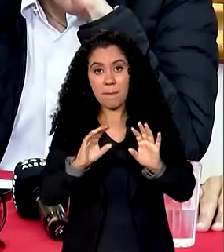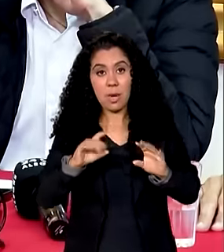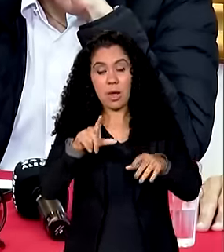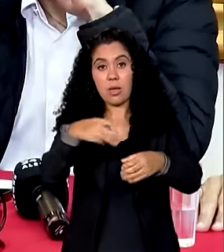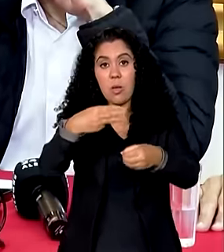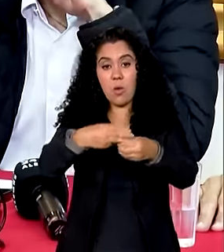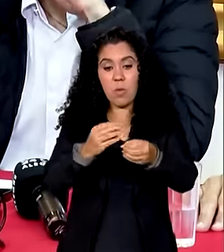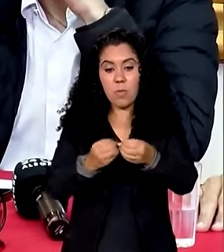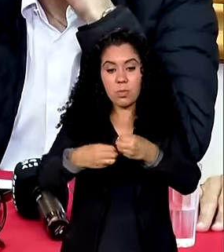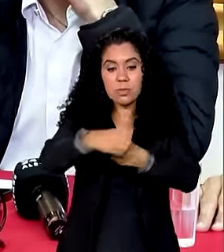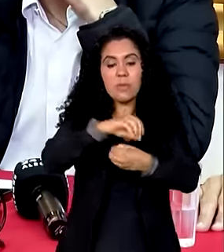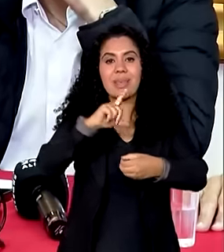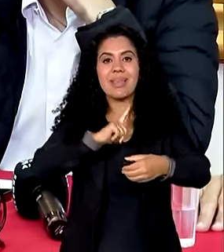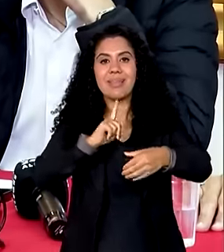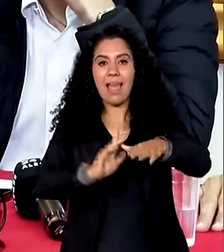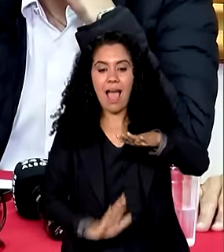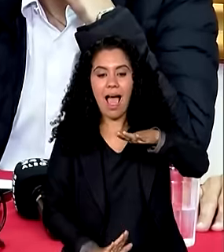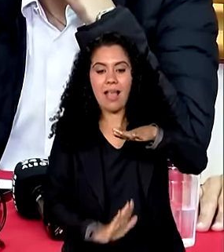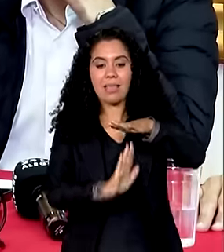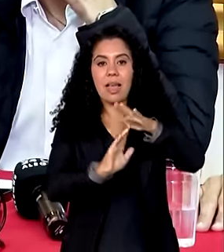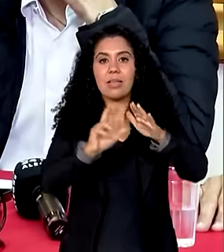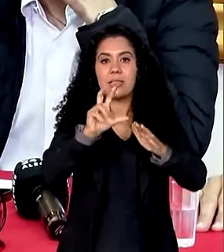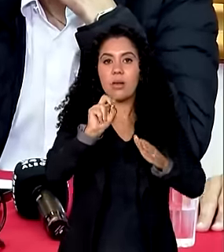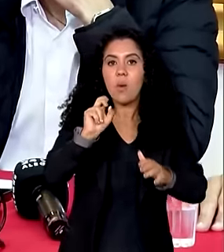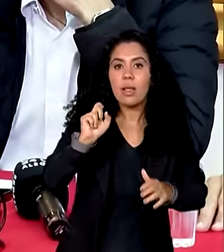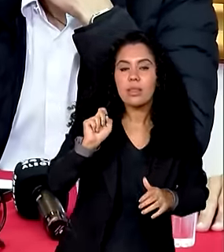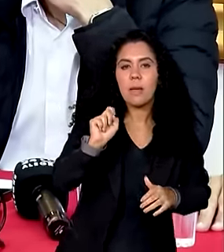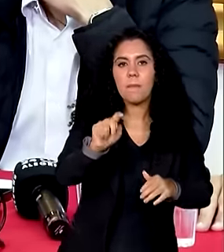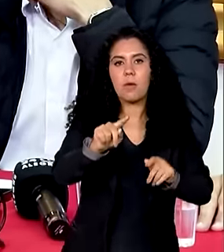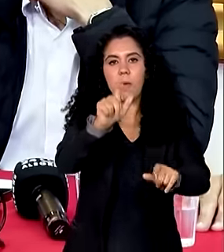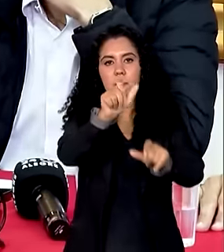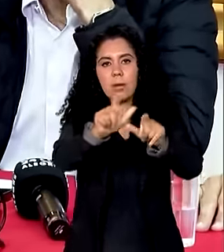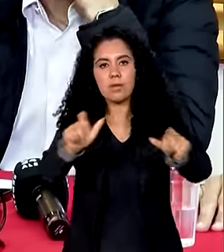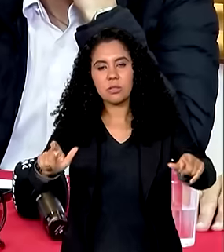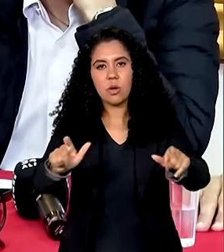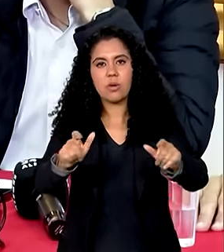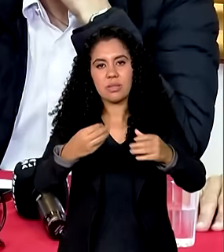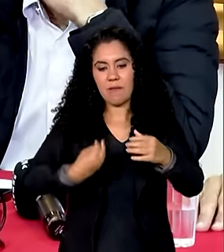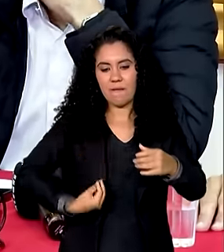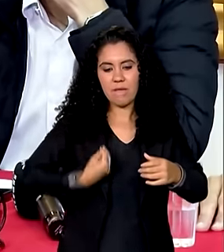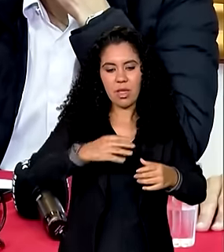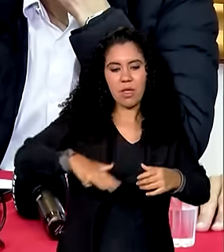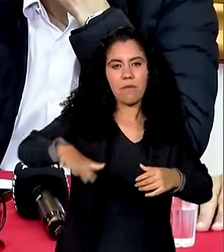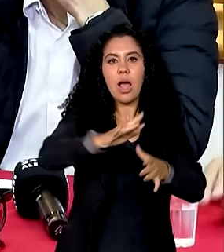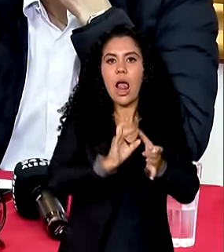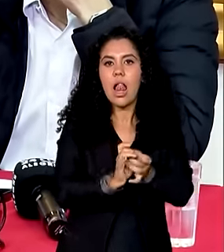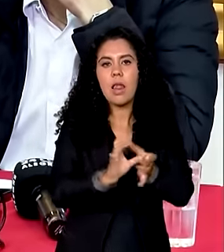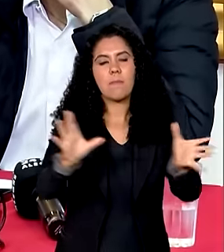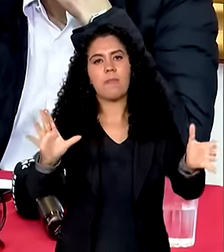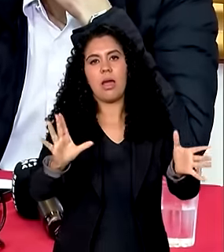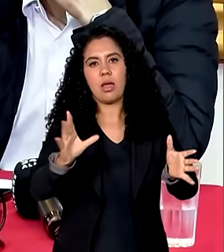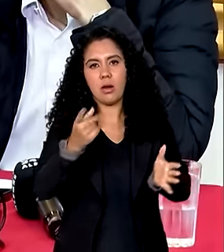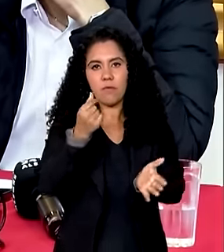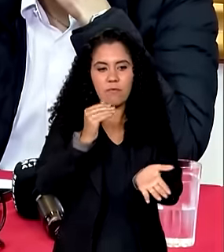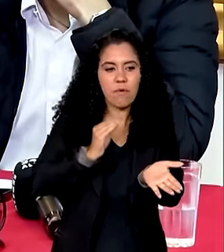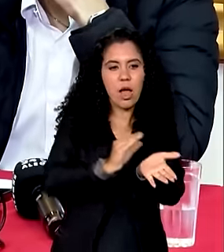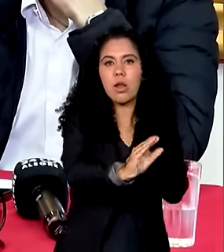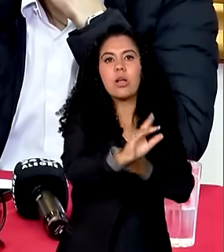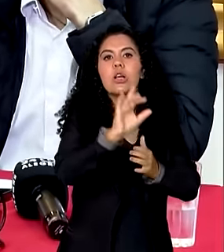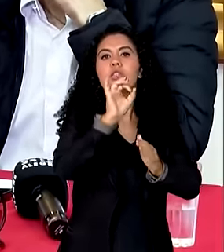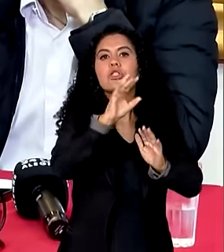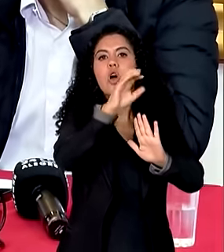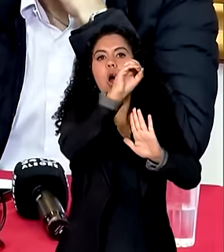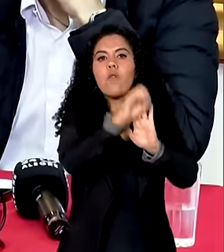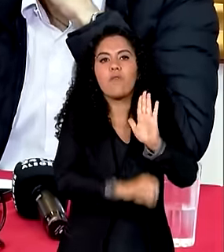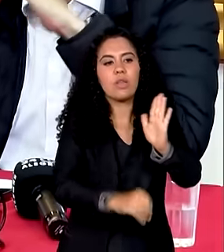habitantes nós estamos liberando imediatamente 200 mil reais basta o prefeito nos encaminhar um ofício